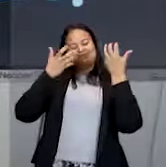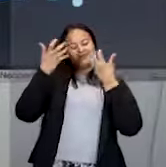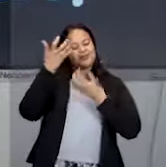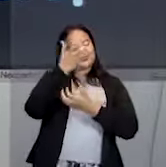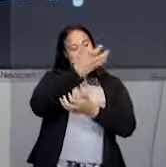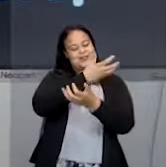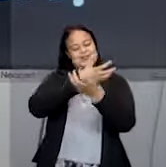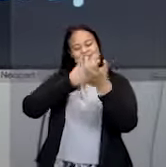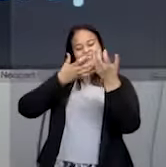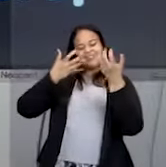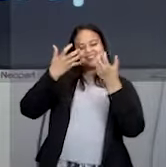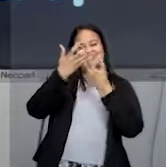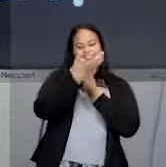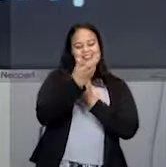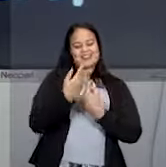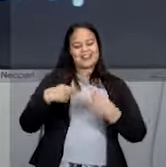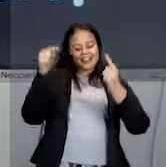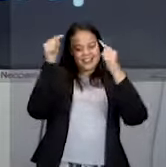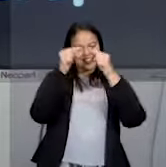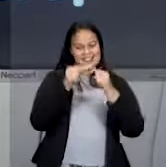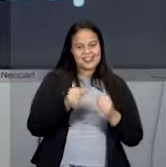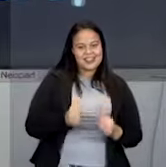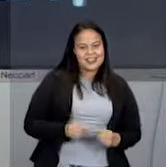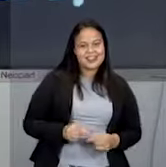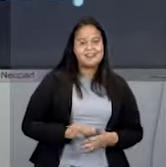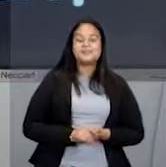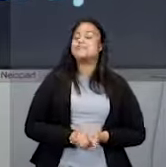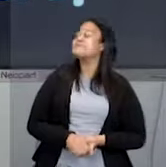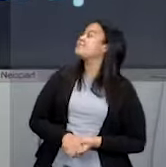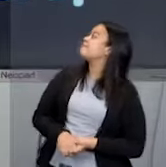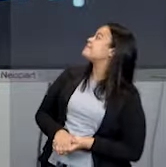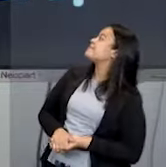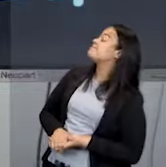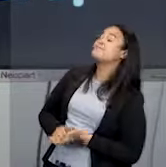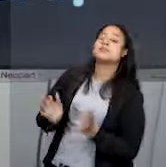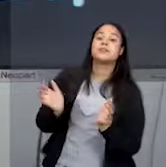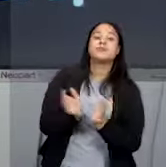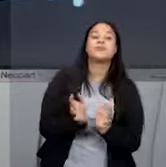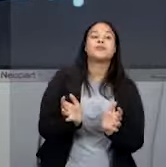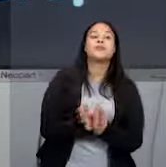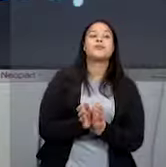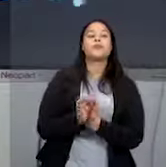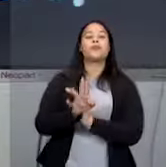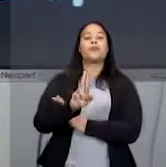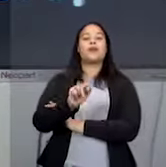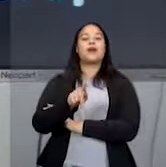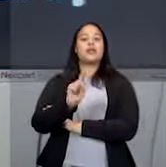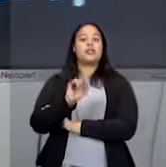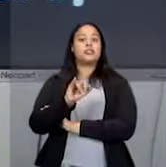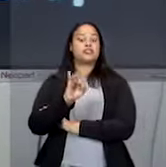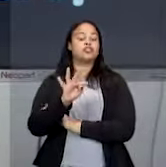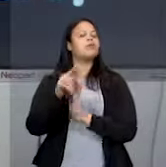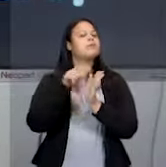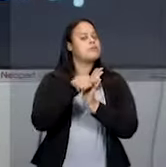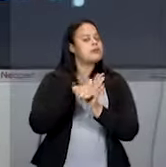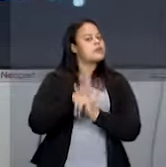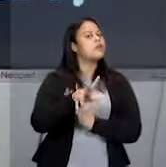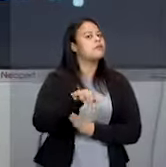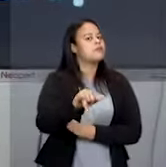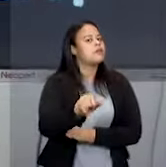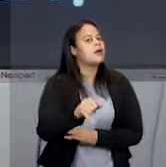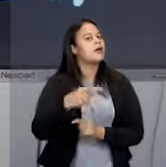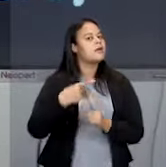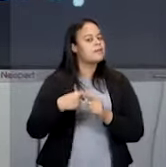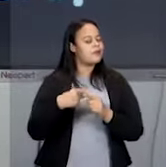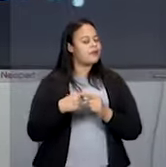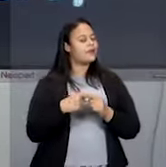harmônica. E é por isso que eu trouxe aí pra vocês o grupo Wakti. Que vocês devem pesquisar. Porque tem uma